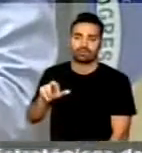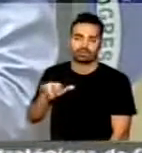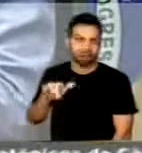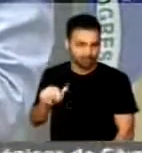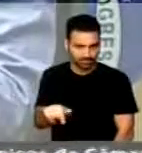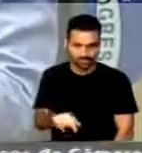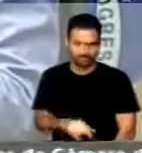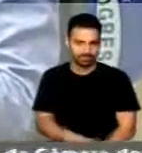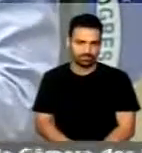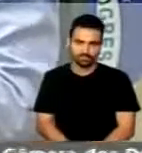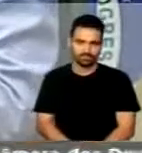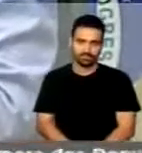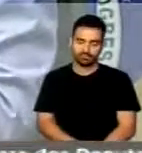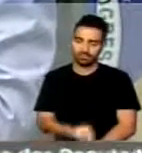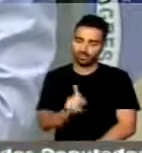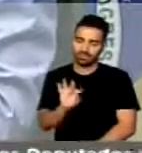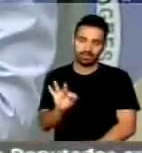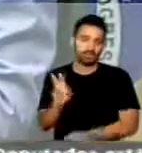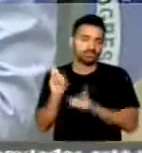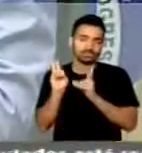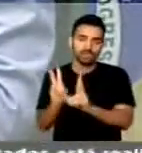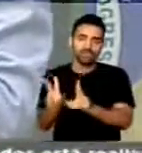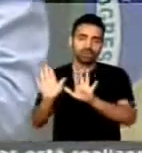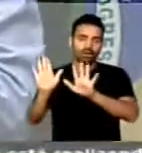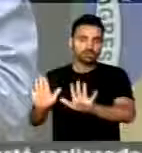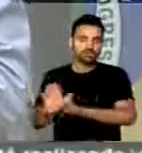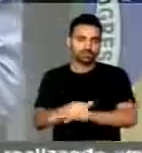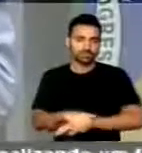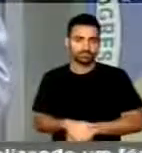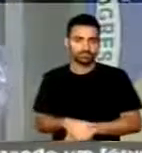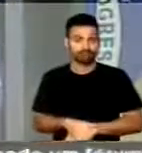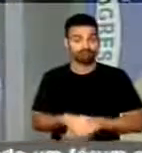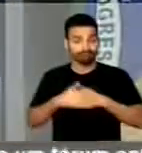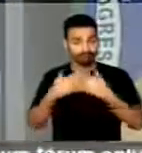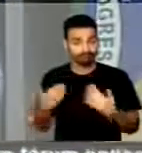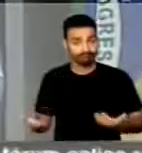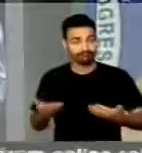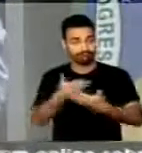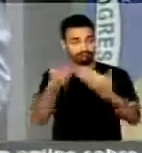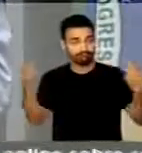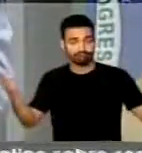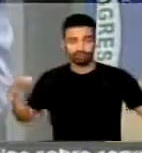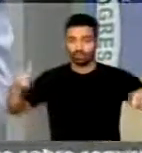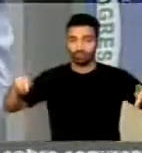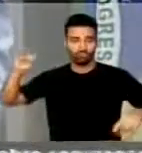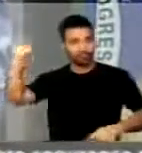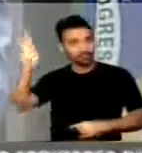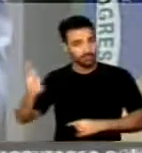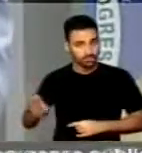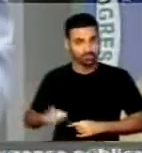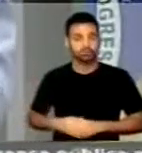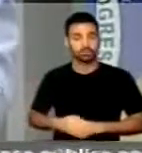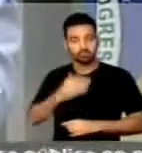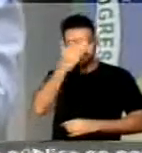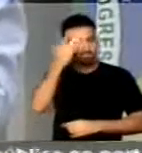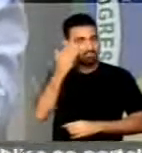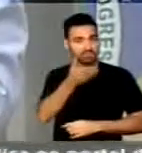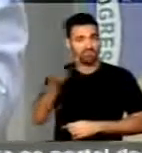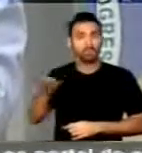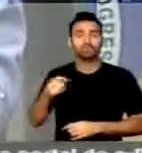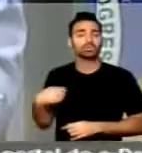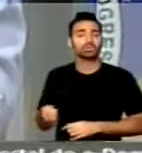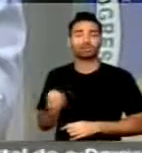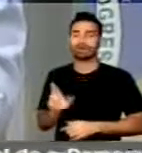É a continuação. Portanto, meus caros brasileiros, meus caros representantes